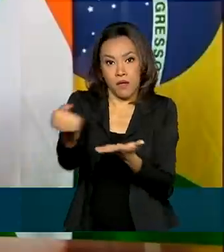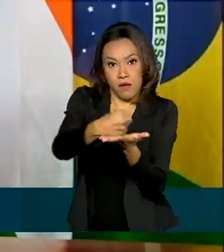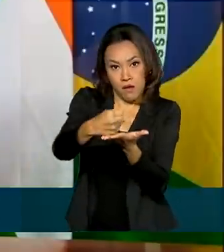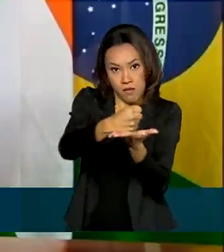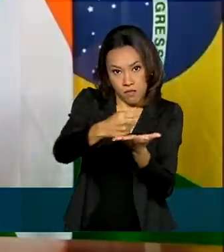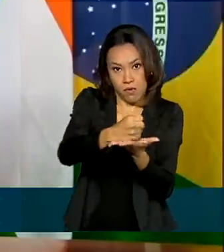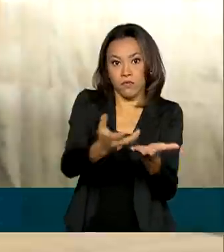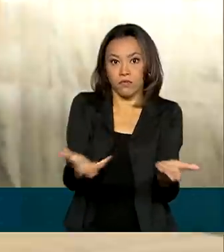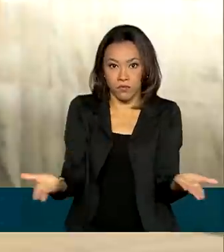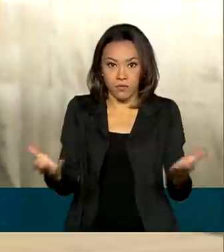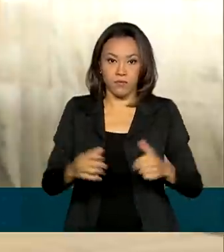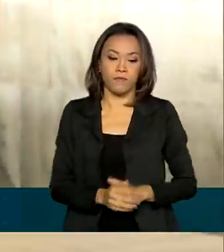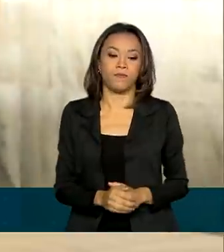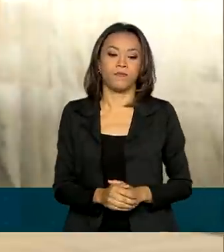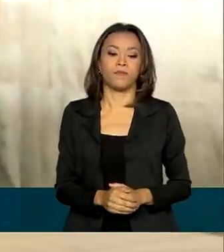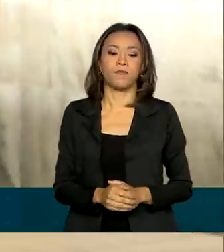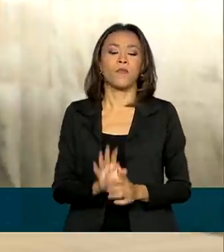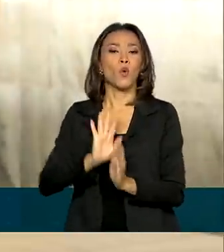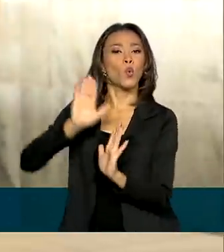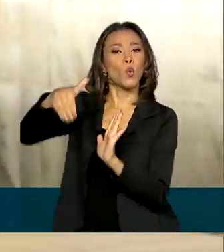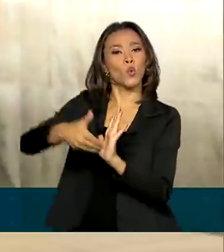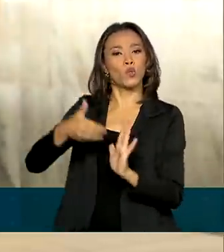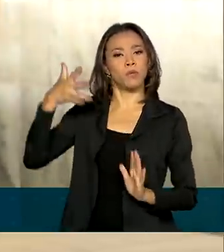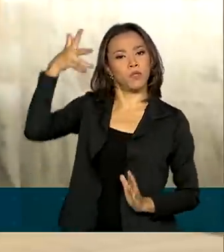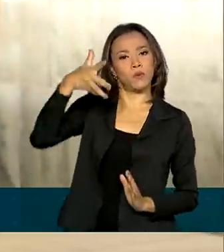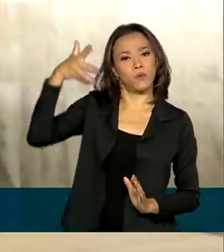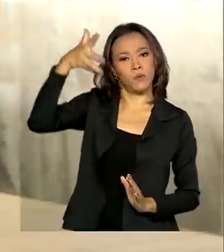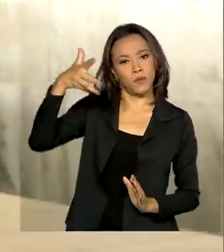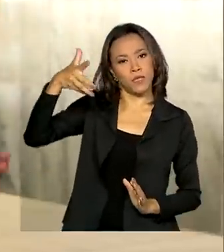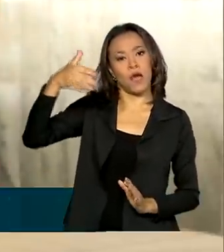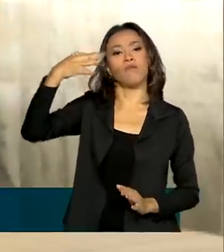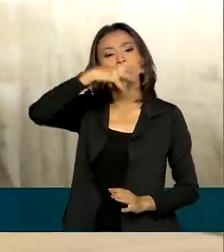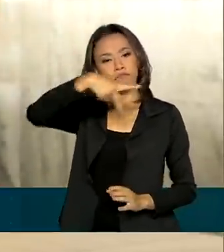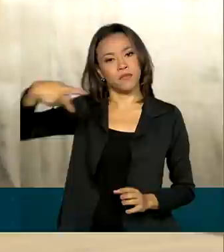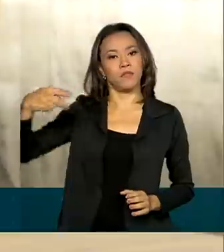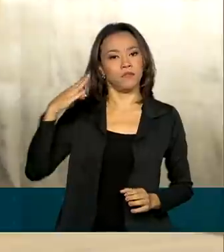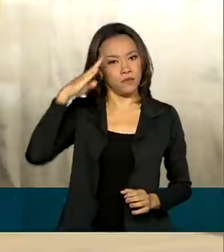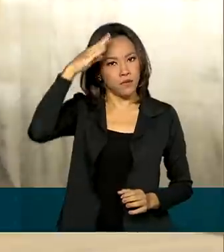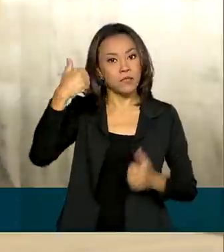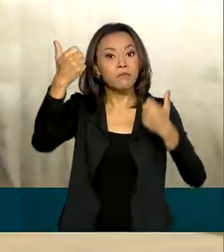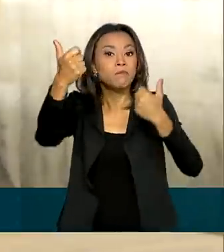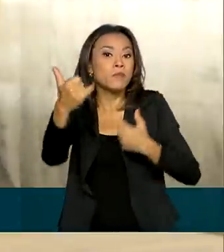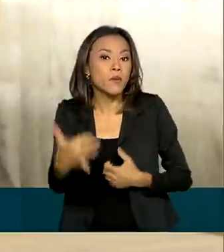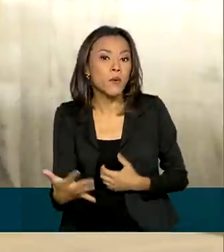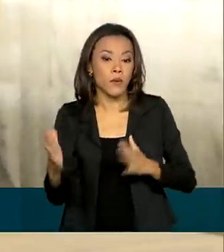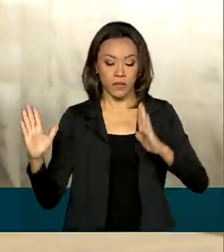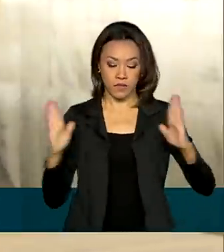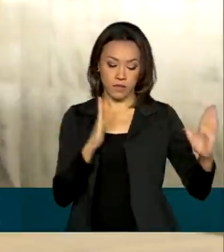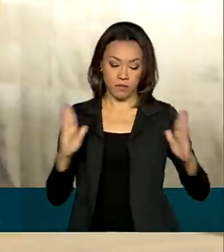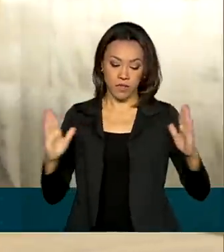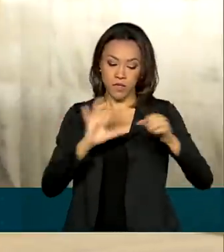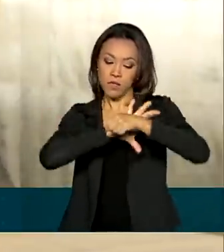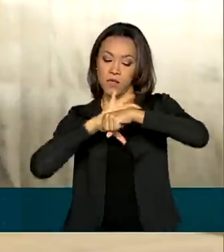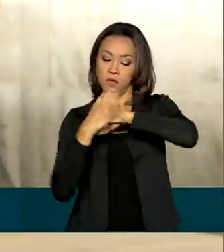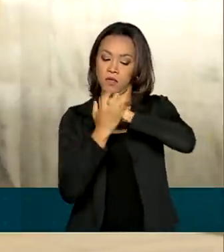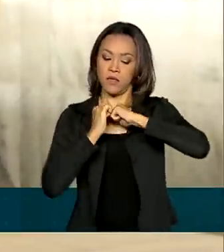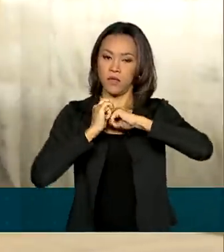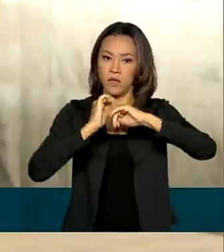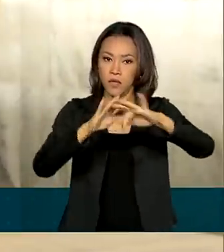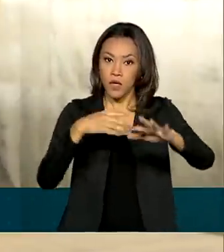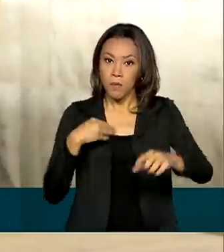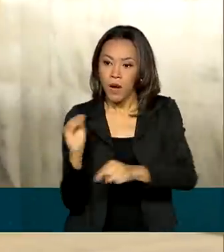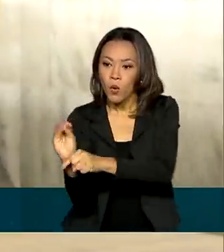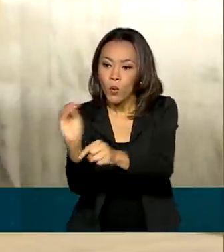a discursar, o presidente Jair Bolsonaro, afirmou que durante a pandemia trabalhou para cuidar da crise